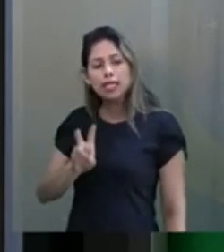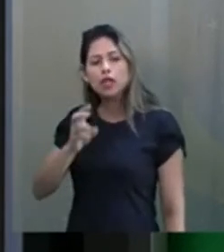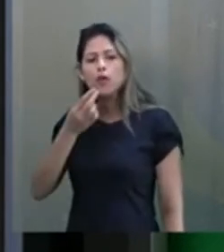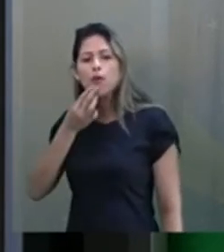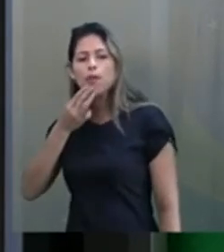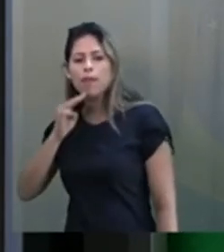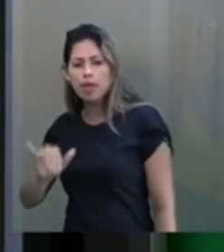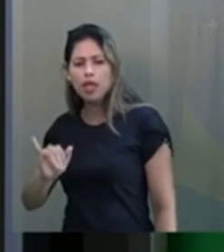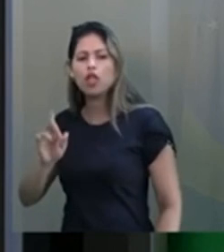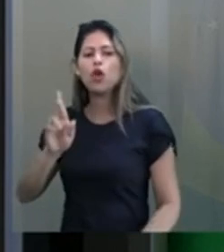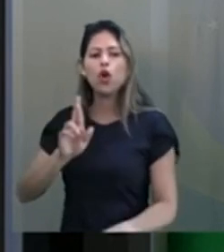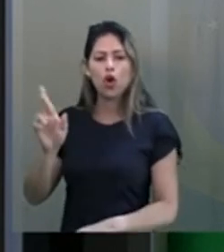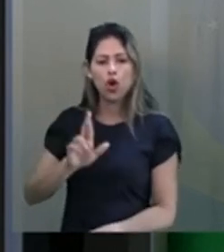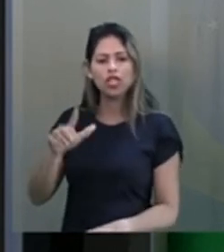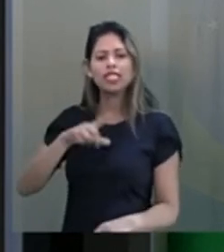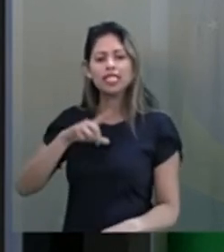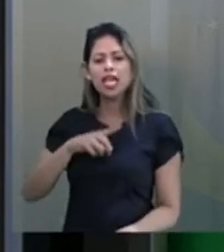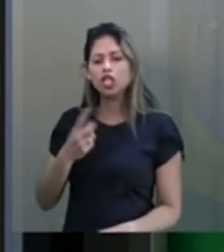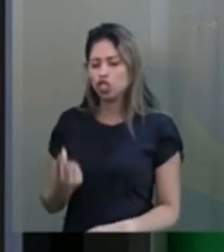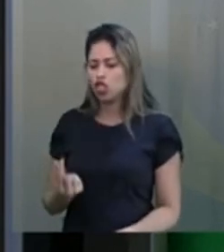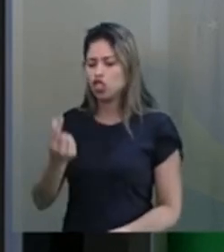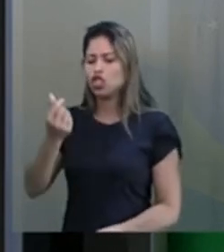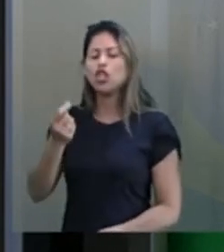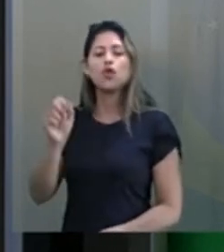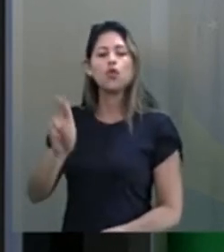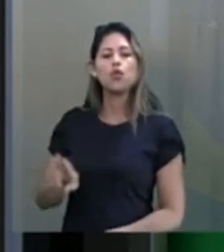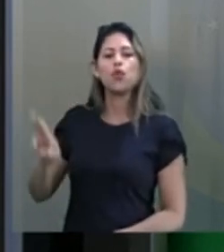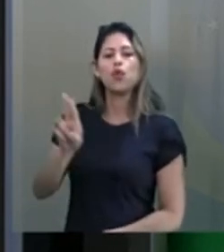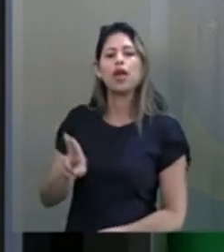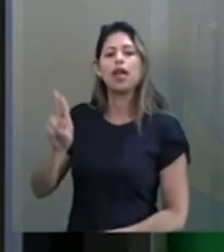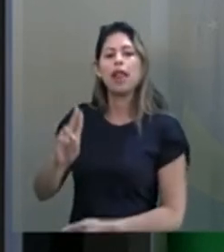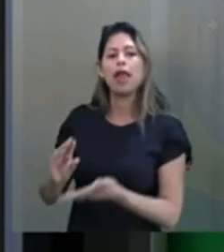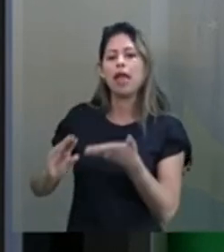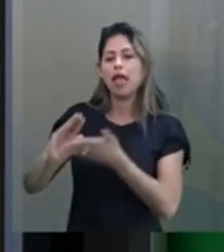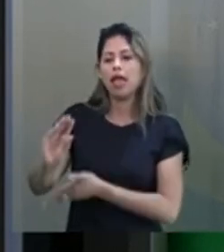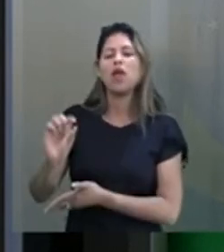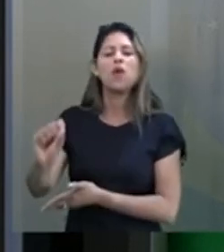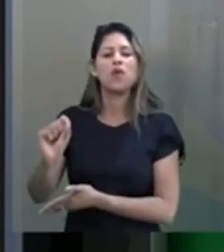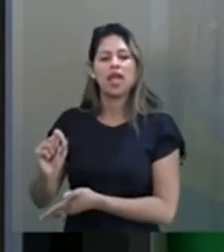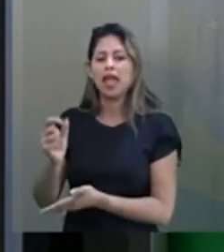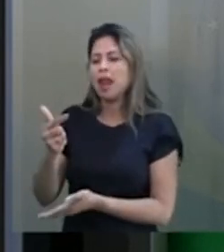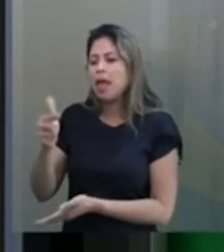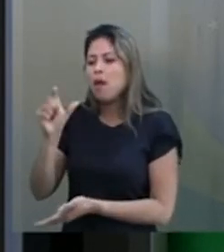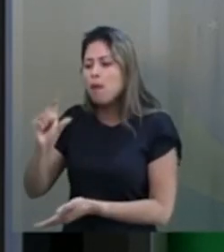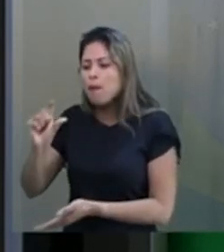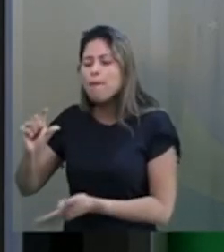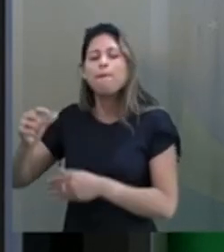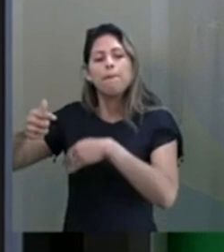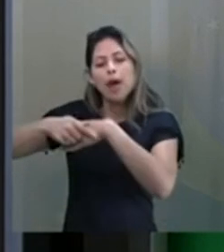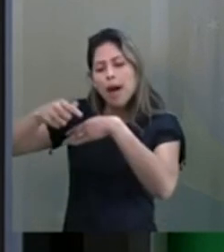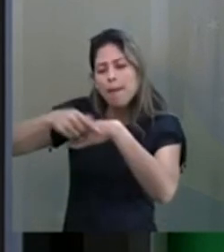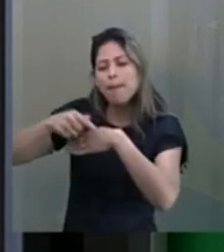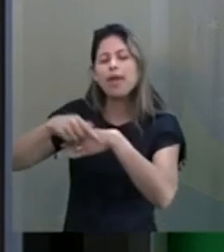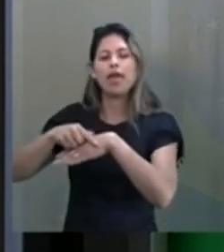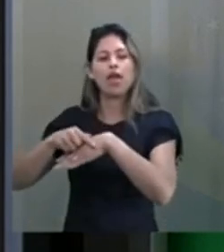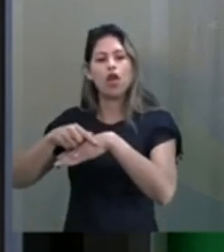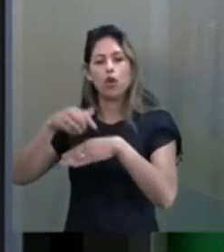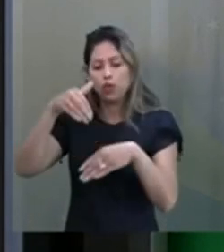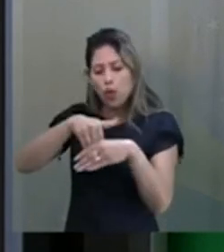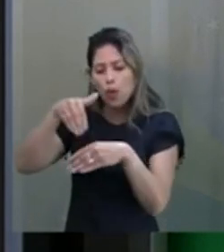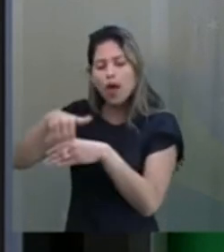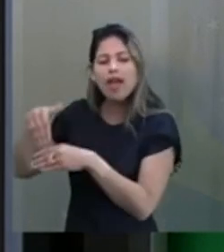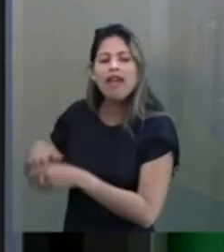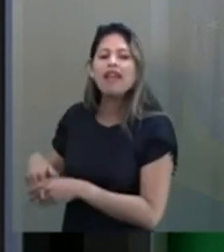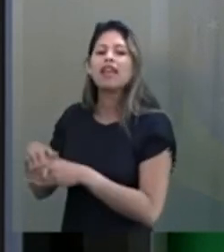de fundo eleitoral, de dinheiro que vai ser usado para empurcalhar a rua com o Santinho, para contratar artista, para